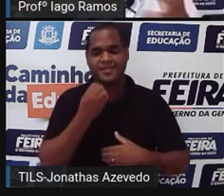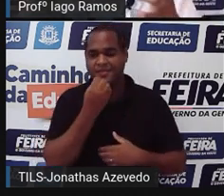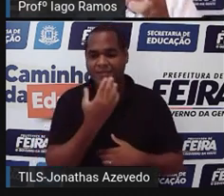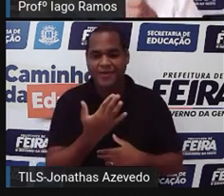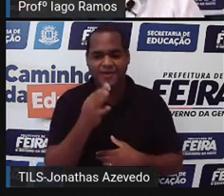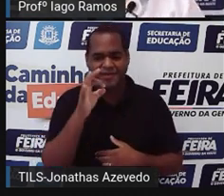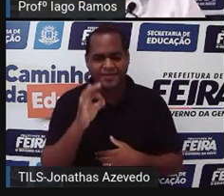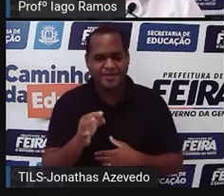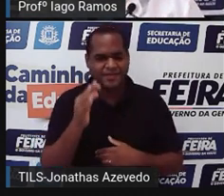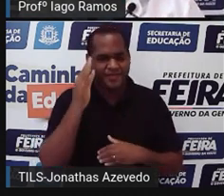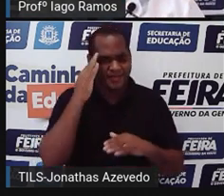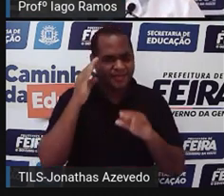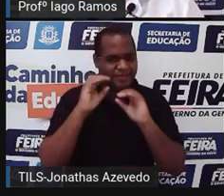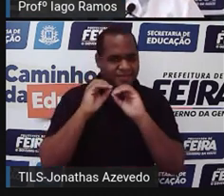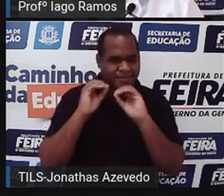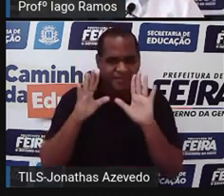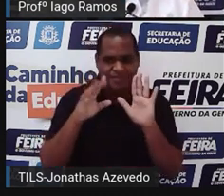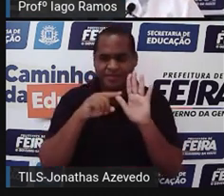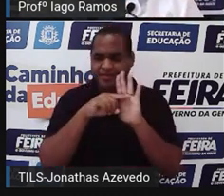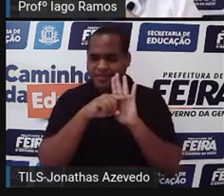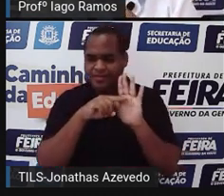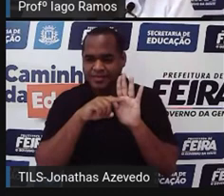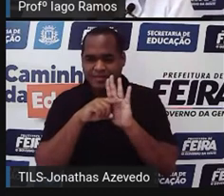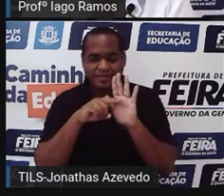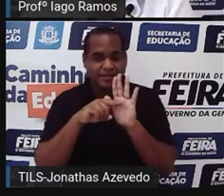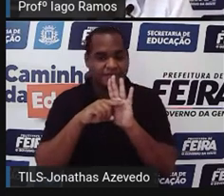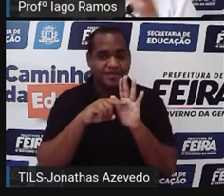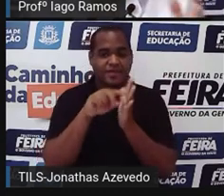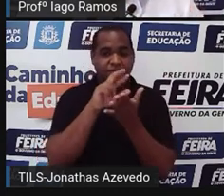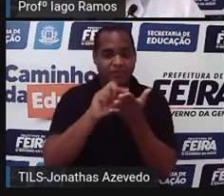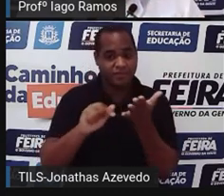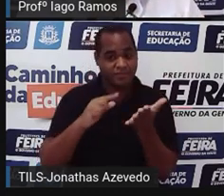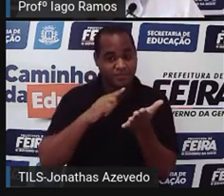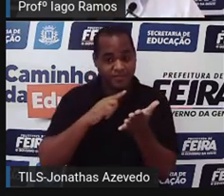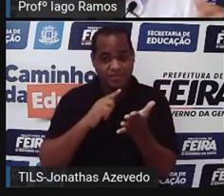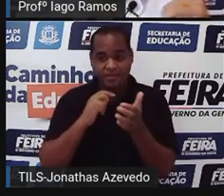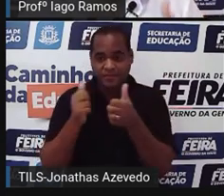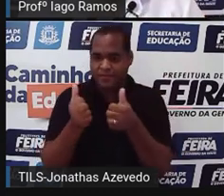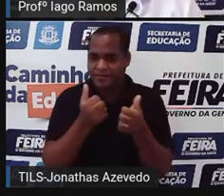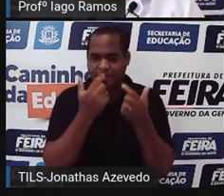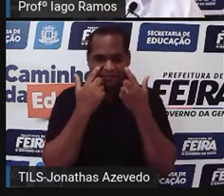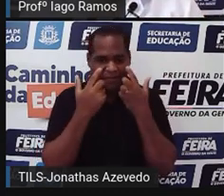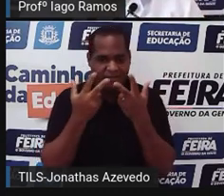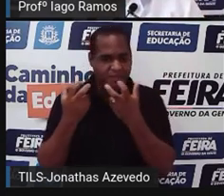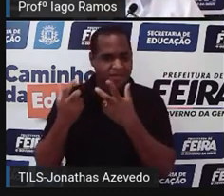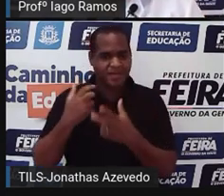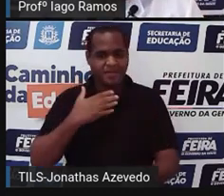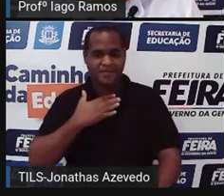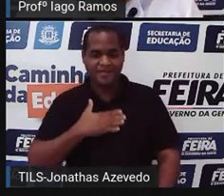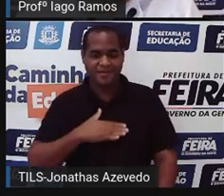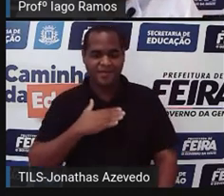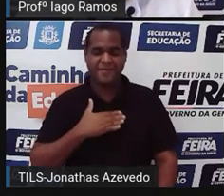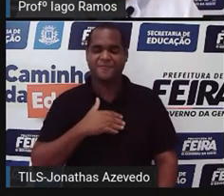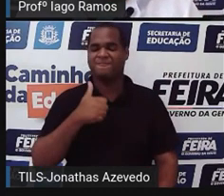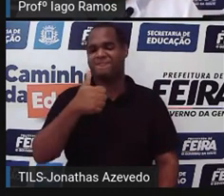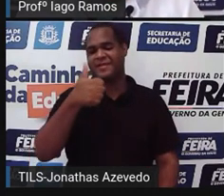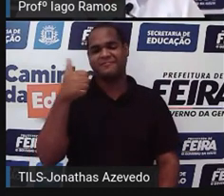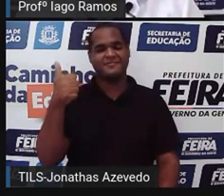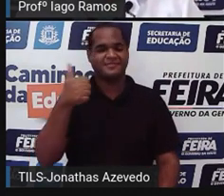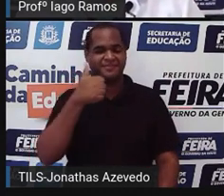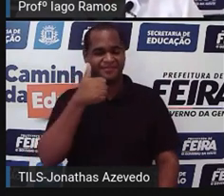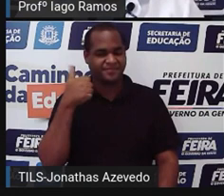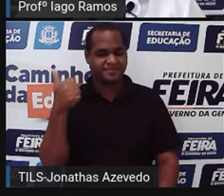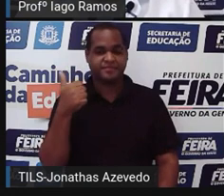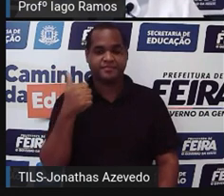Conseguiu aqui acompanhar o que a gente acabou de ver? Foi tranquilo? Bacana. Então,